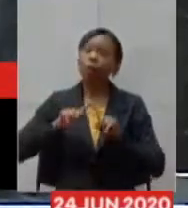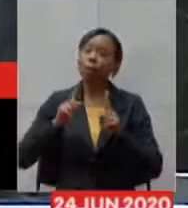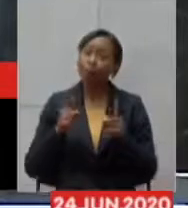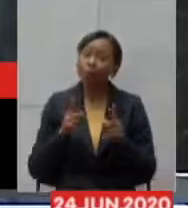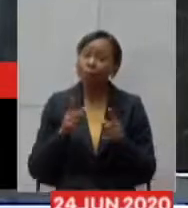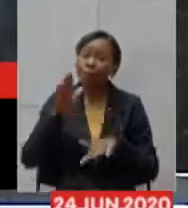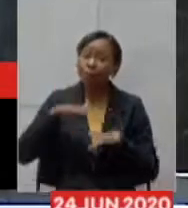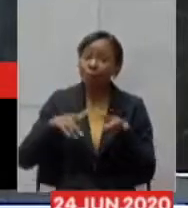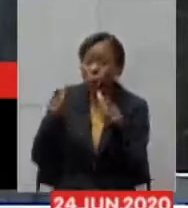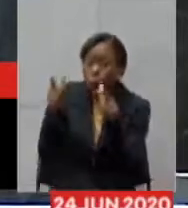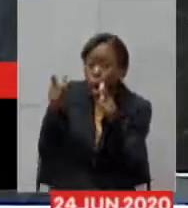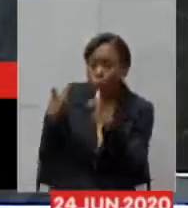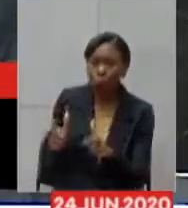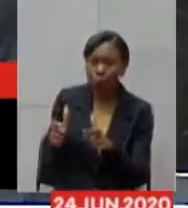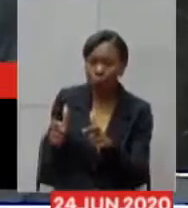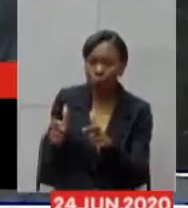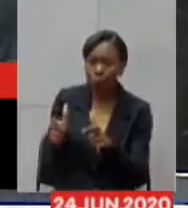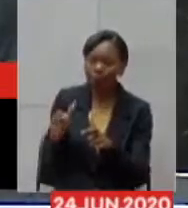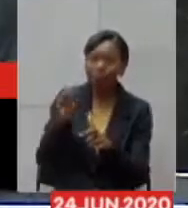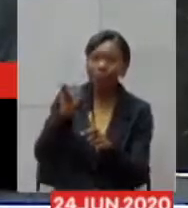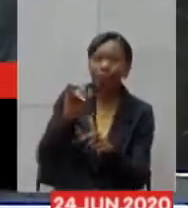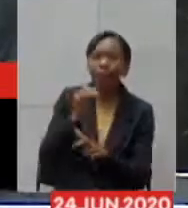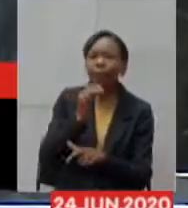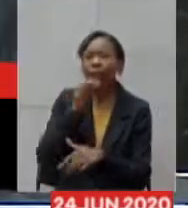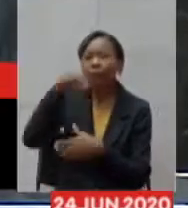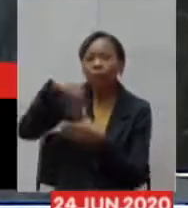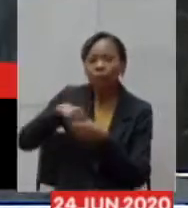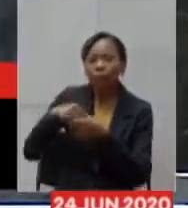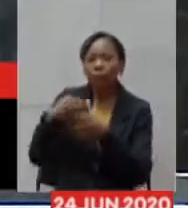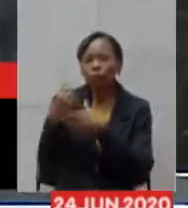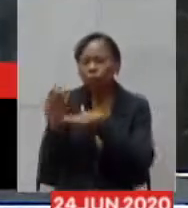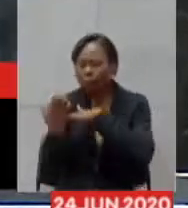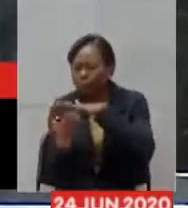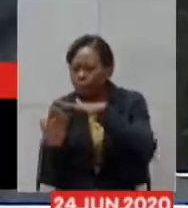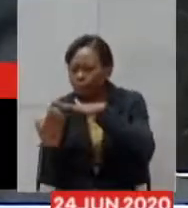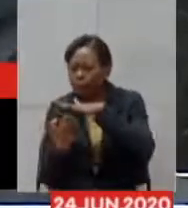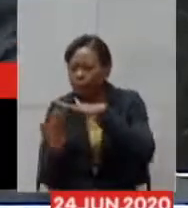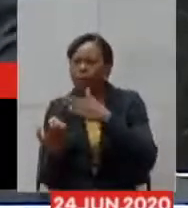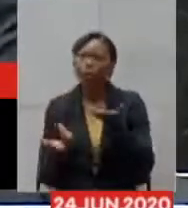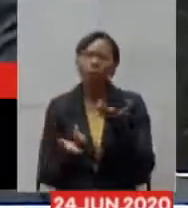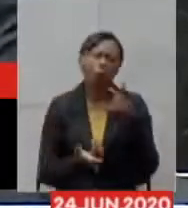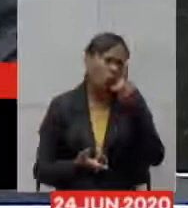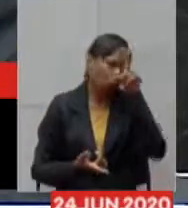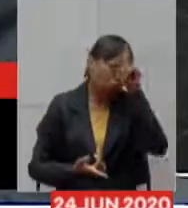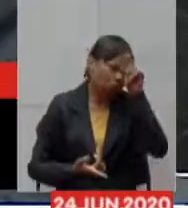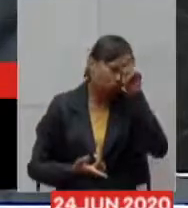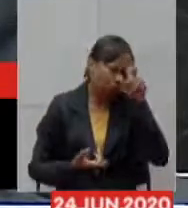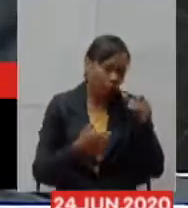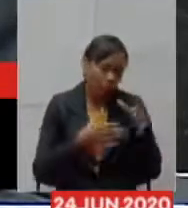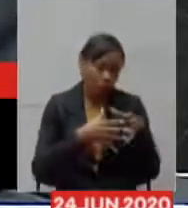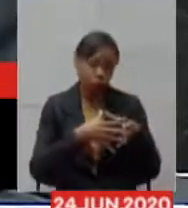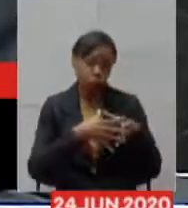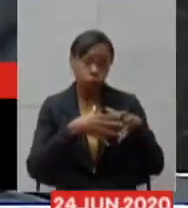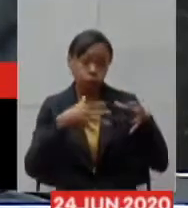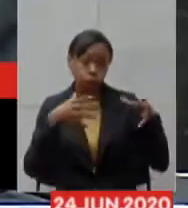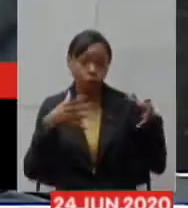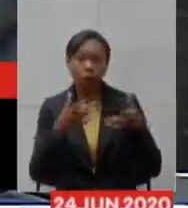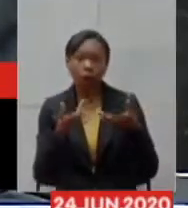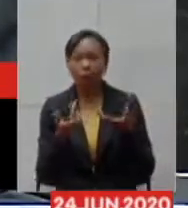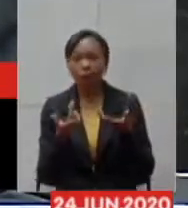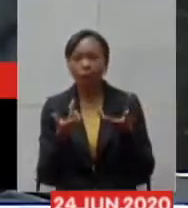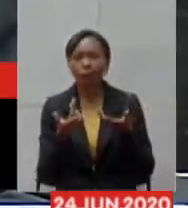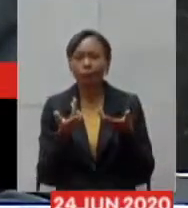local é o surto na empresa é o surto no hospital é um surto na instituição de longa